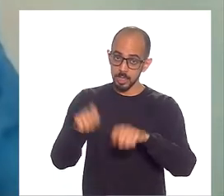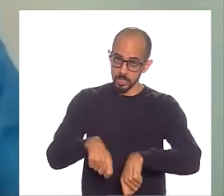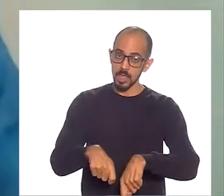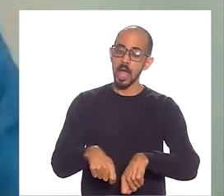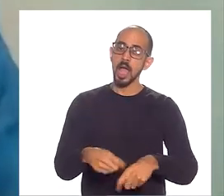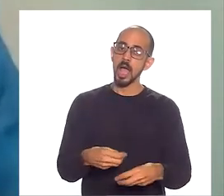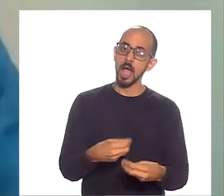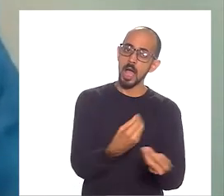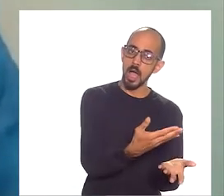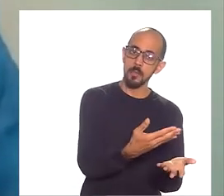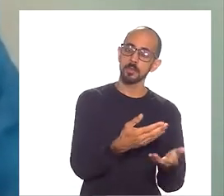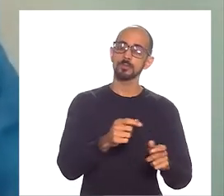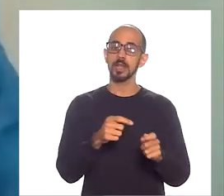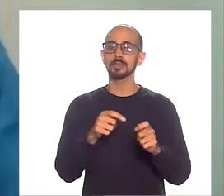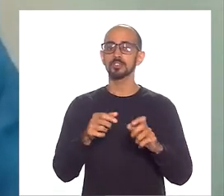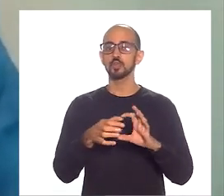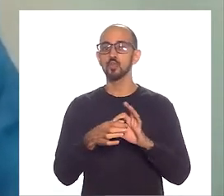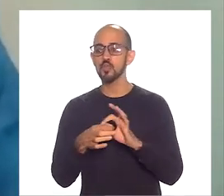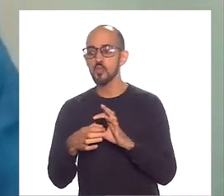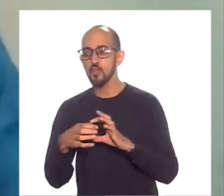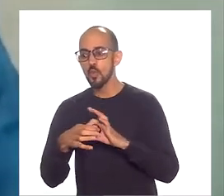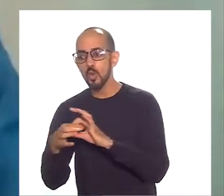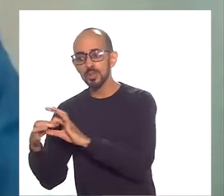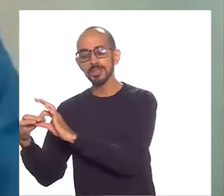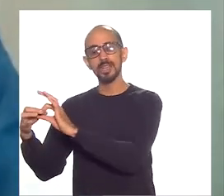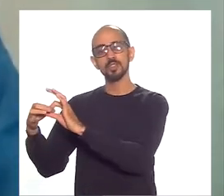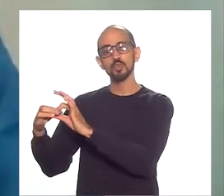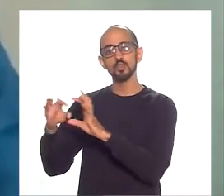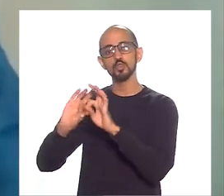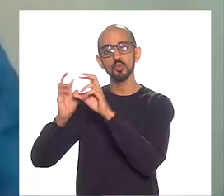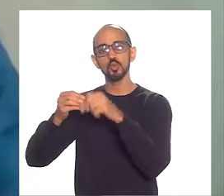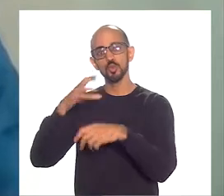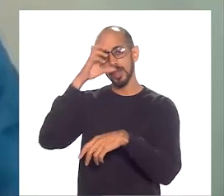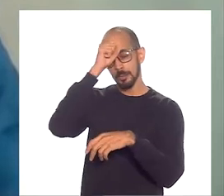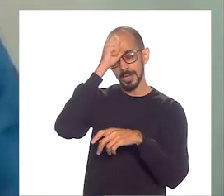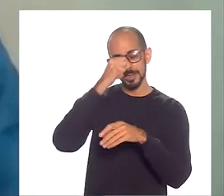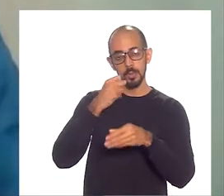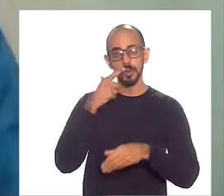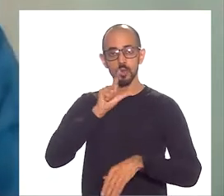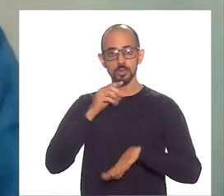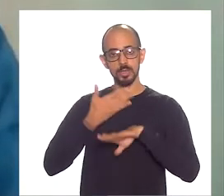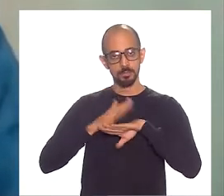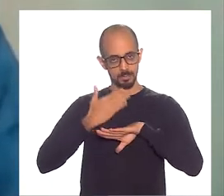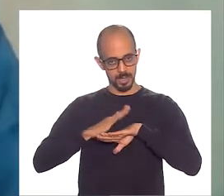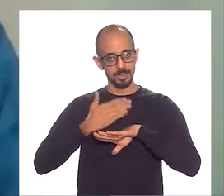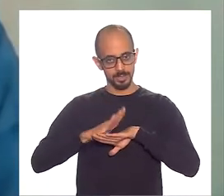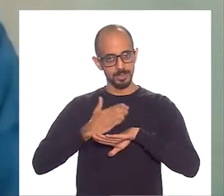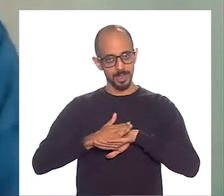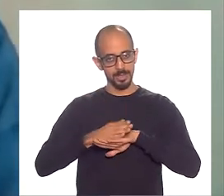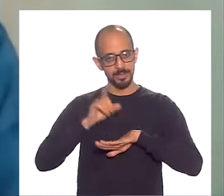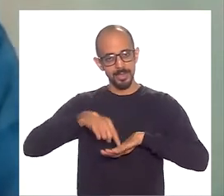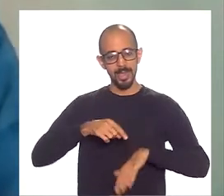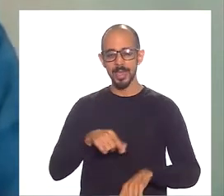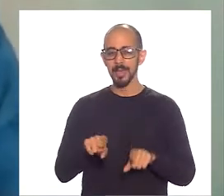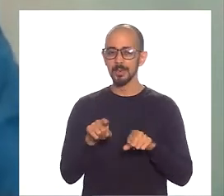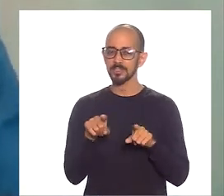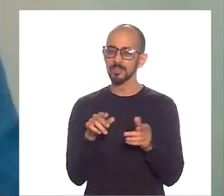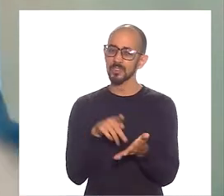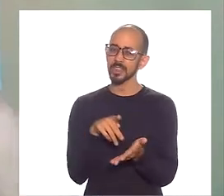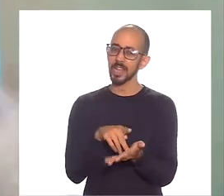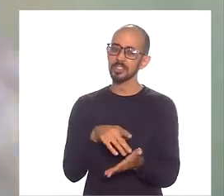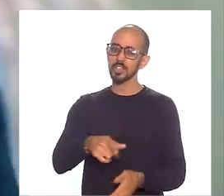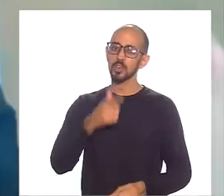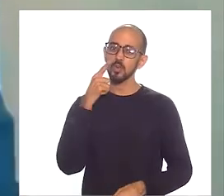possibilidade de dar sentido a tudo aquilo que ele está aprendendo, o ele já aprendeu até ali para poder fazer. E o poder do exemplo, né? Na verdade,